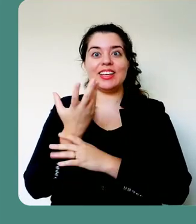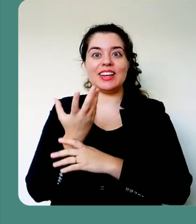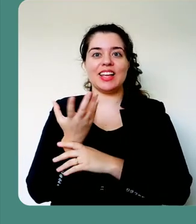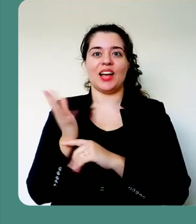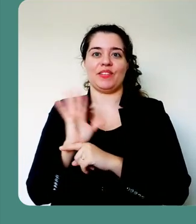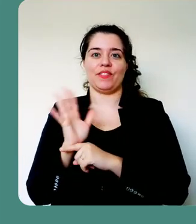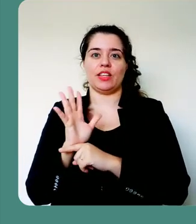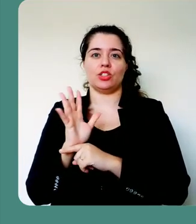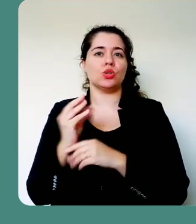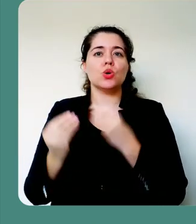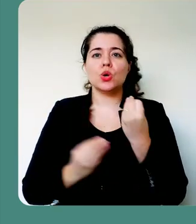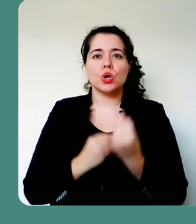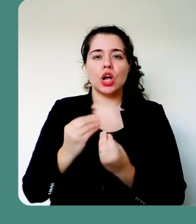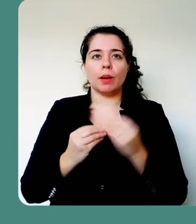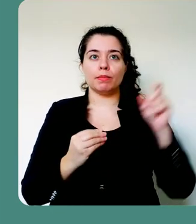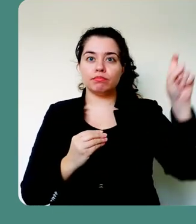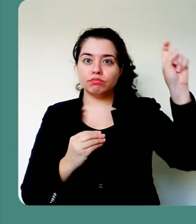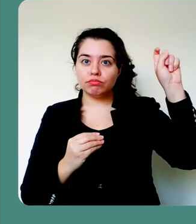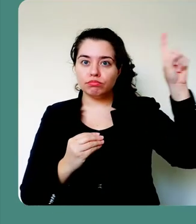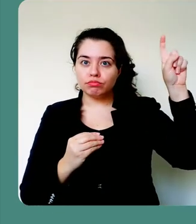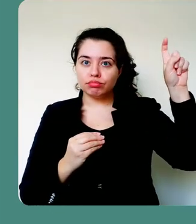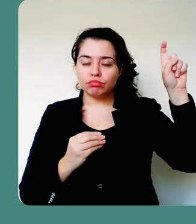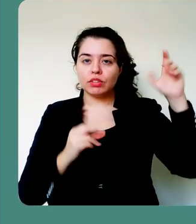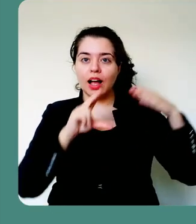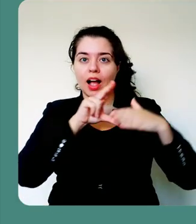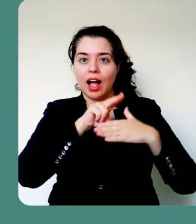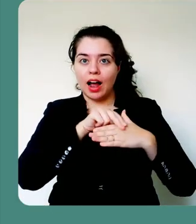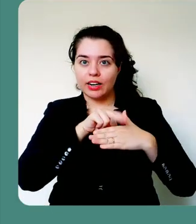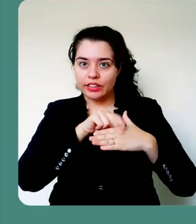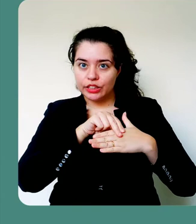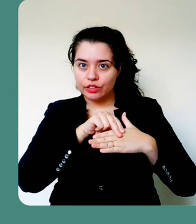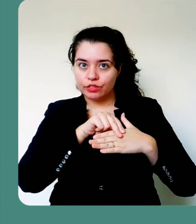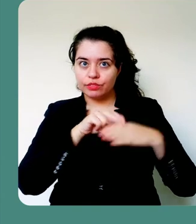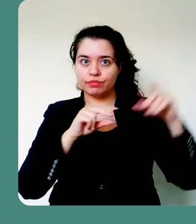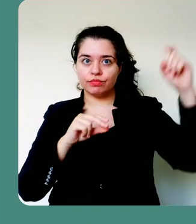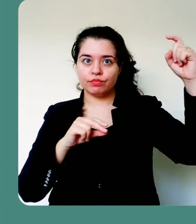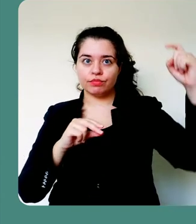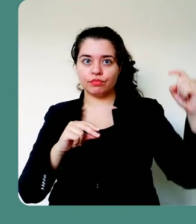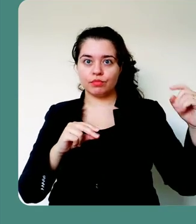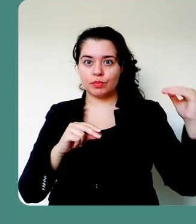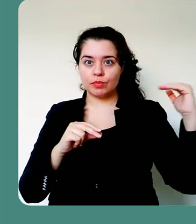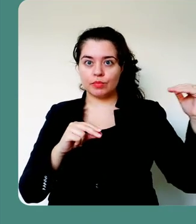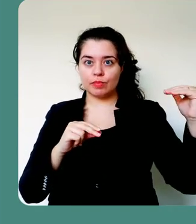na função de arquivo, e clico em exportar.